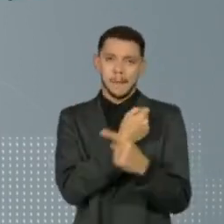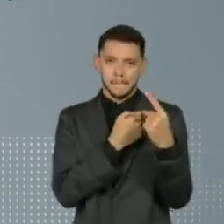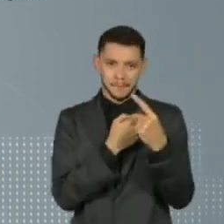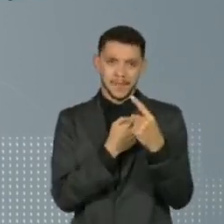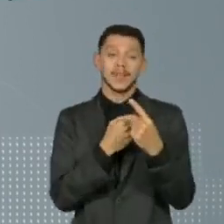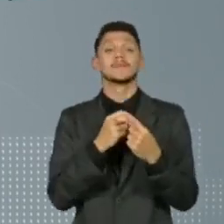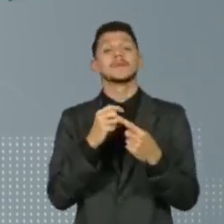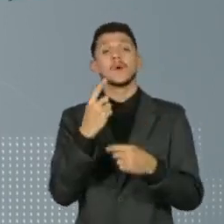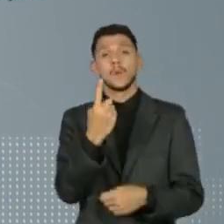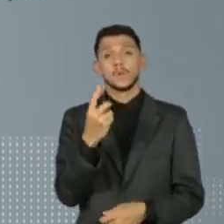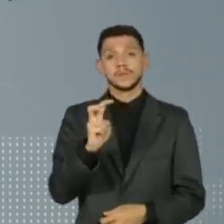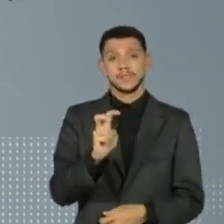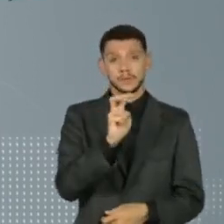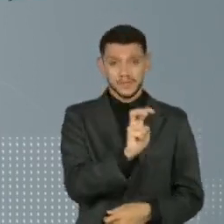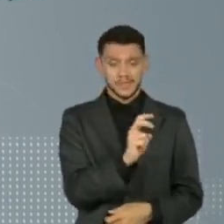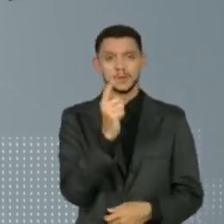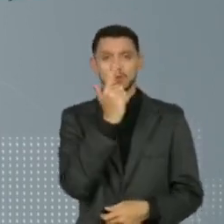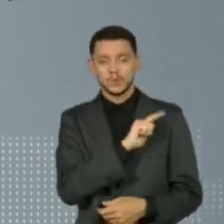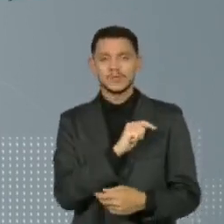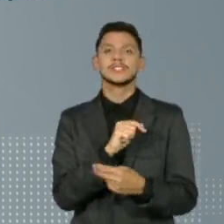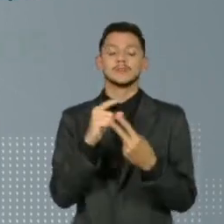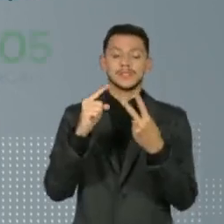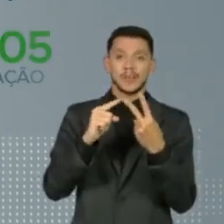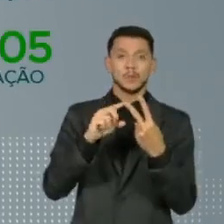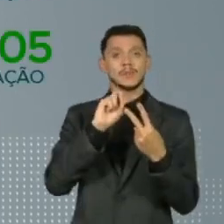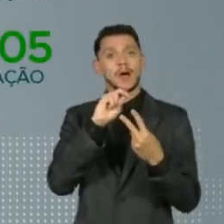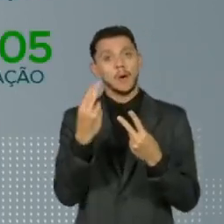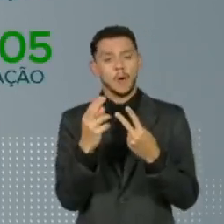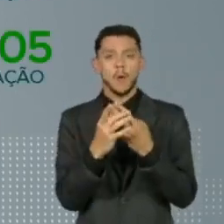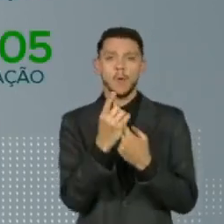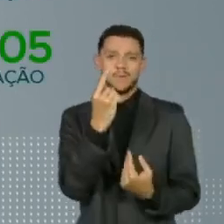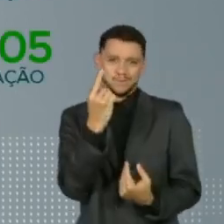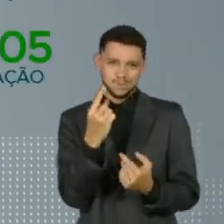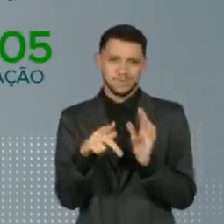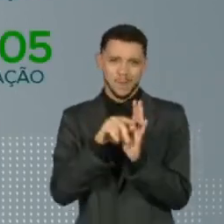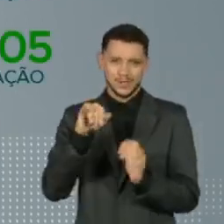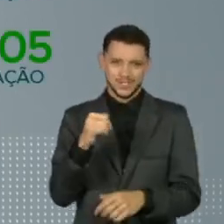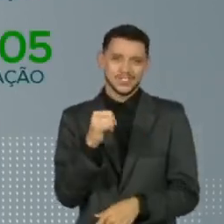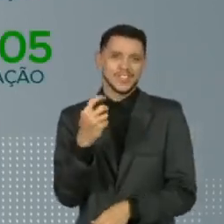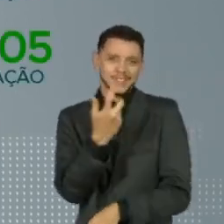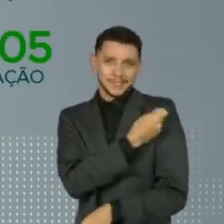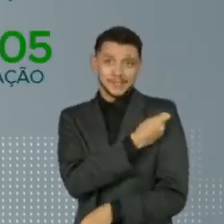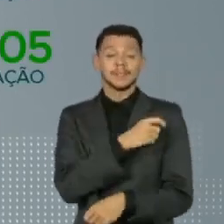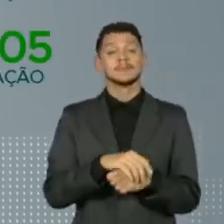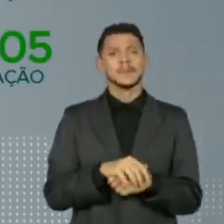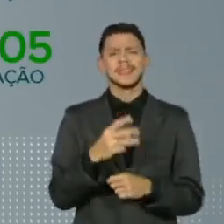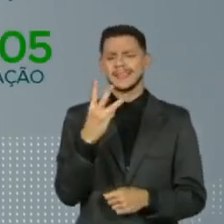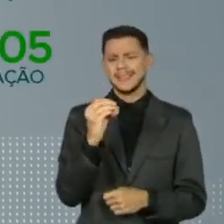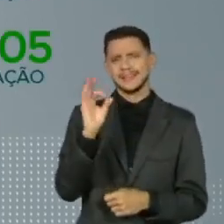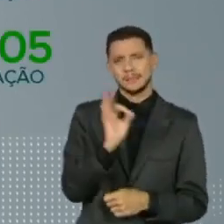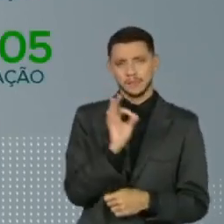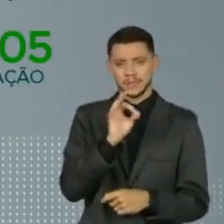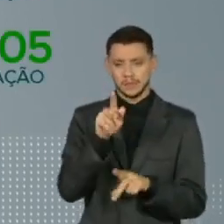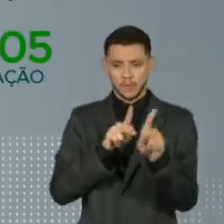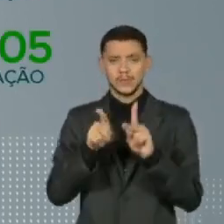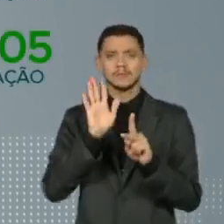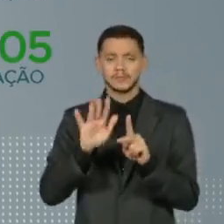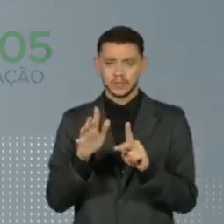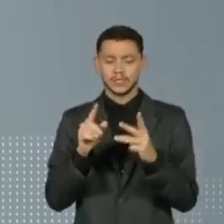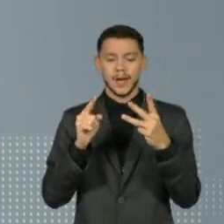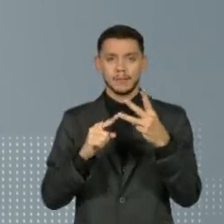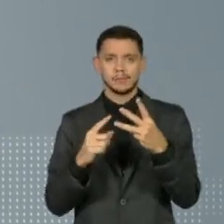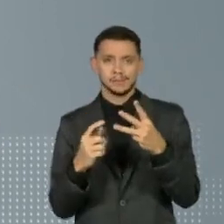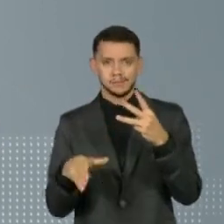155 milhões receberam a segunda ou a dose da Janssen. E praticamente 30% da população já foram imunizados com a dose de